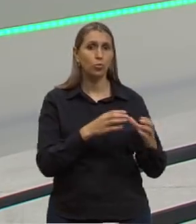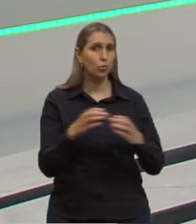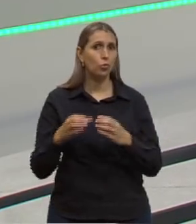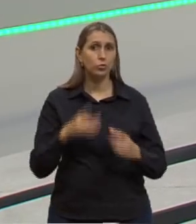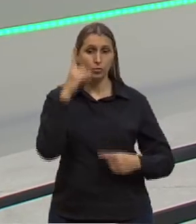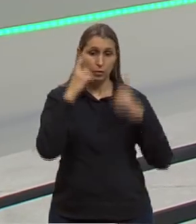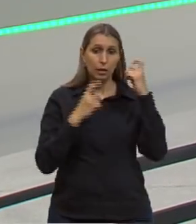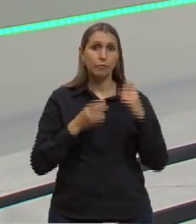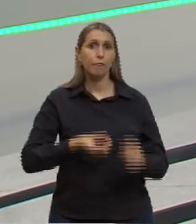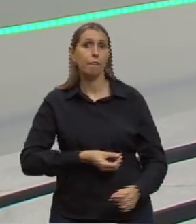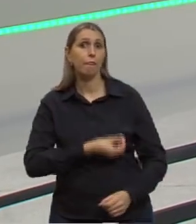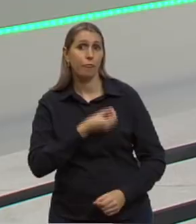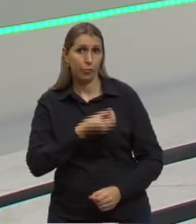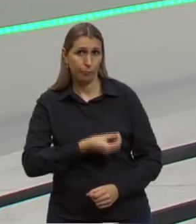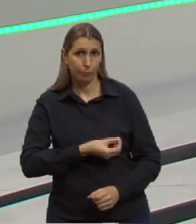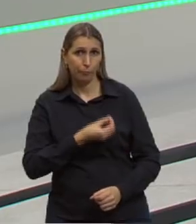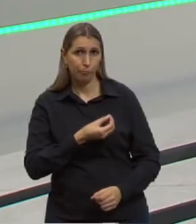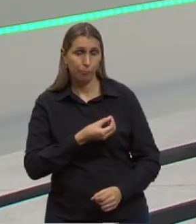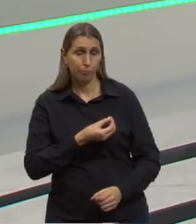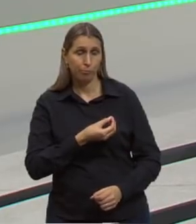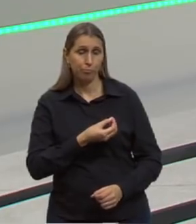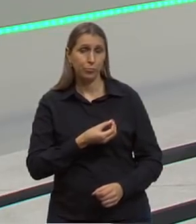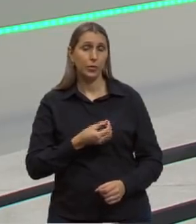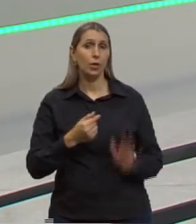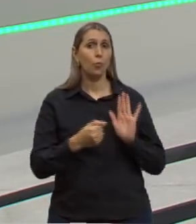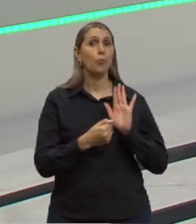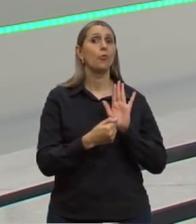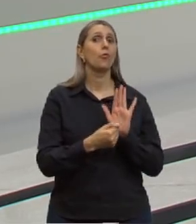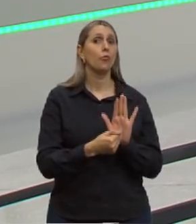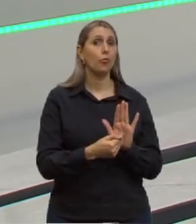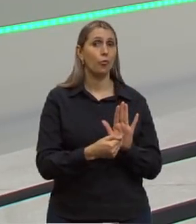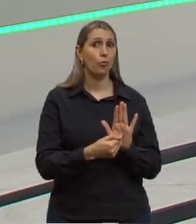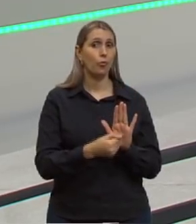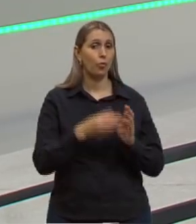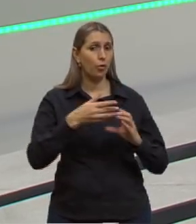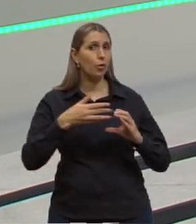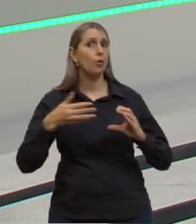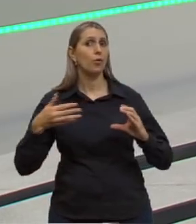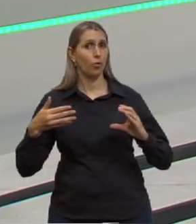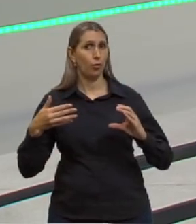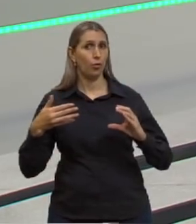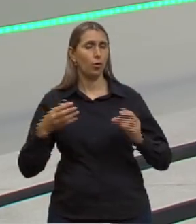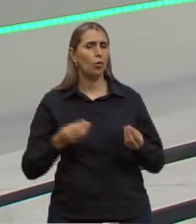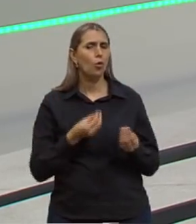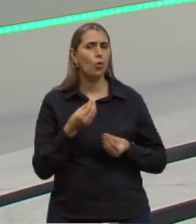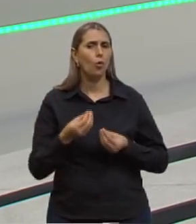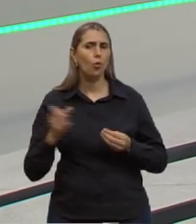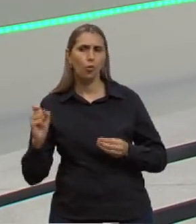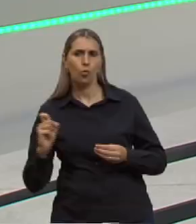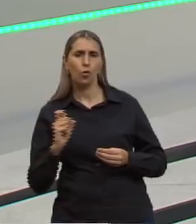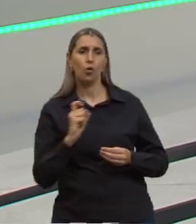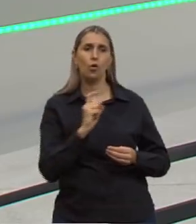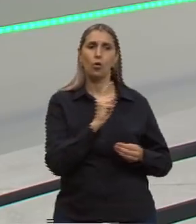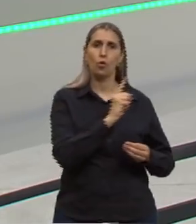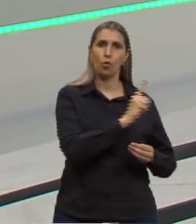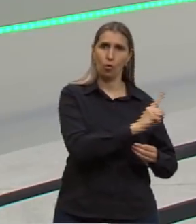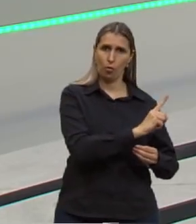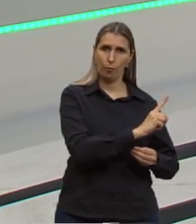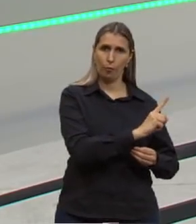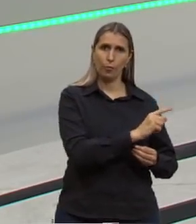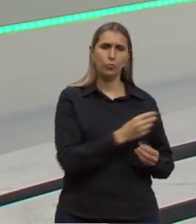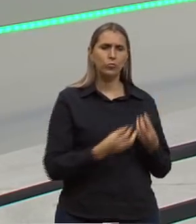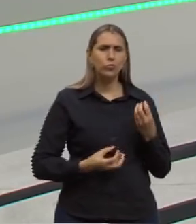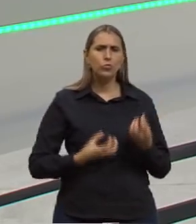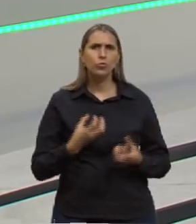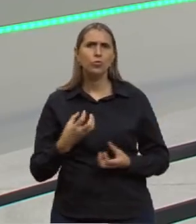vivos e apontando aí então as suas características e como que elas evoluíram de